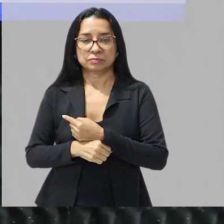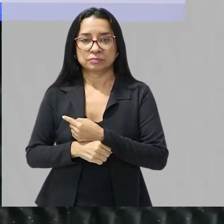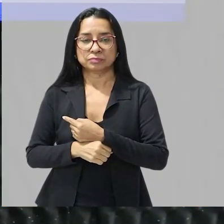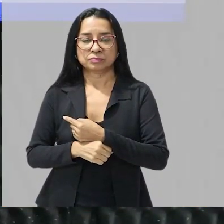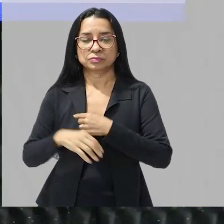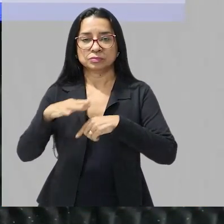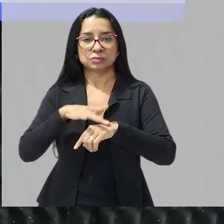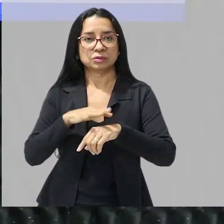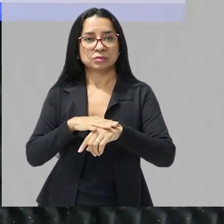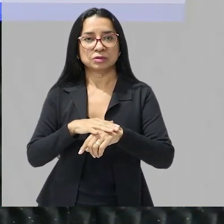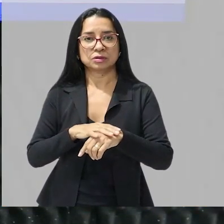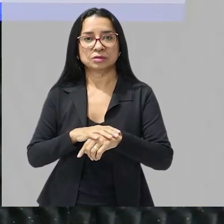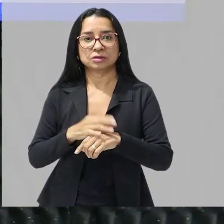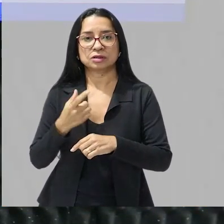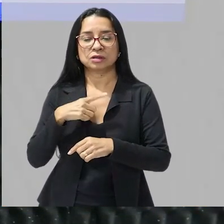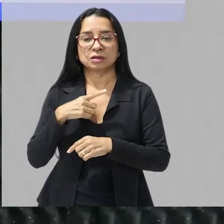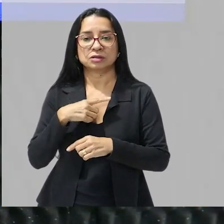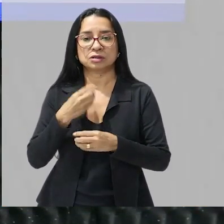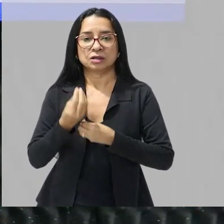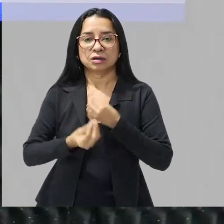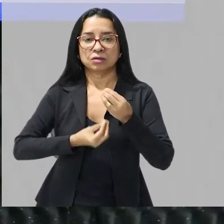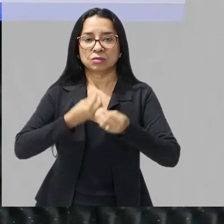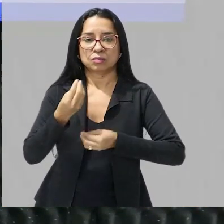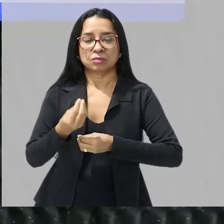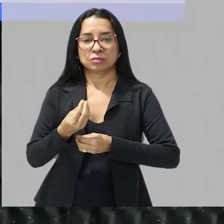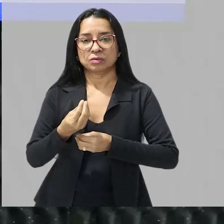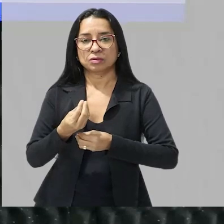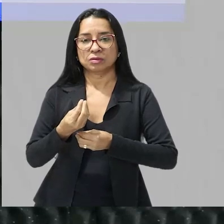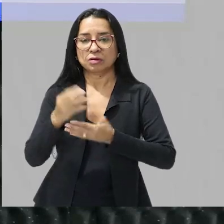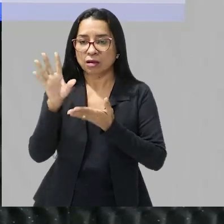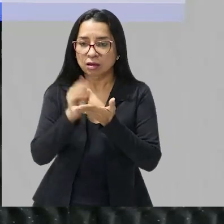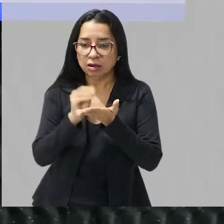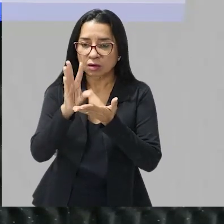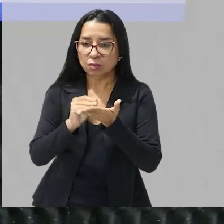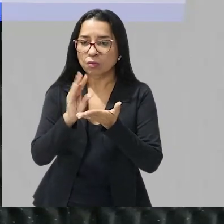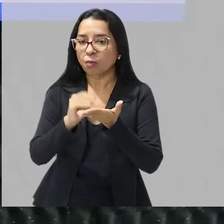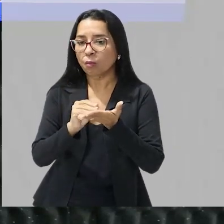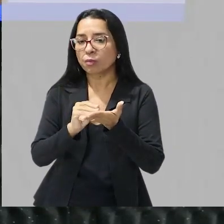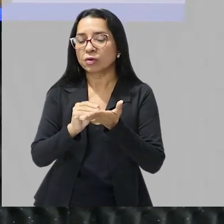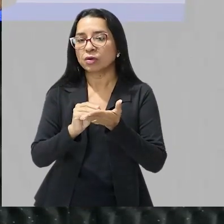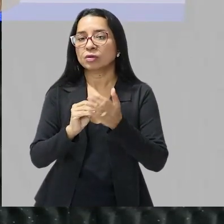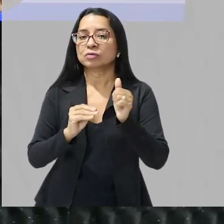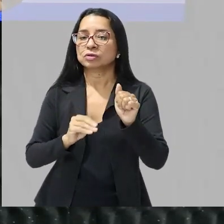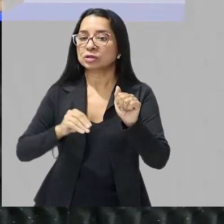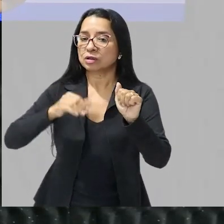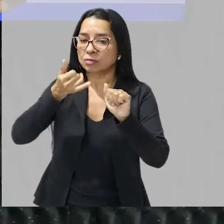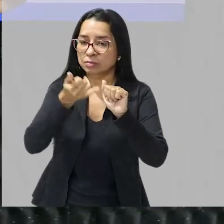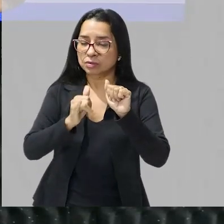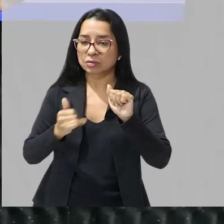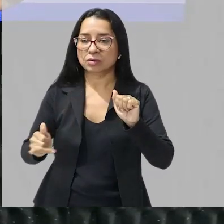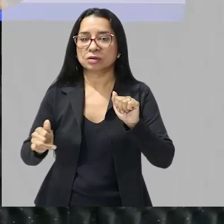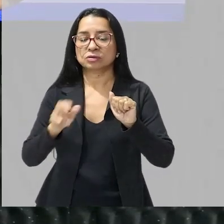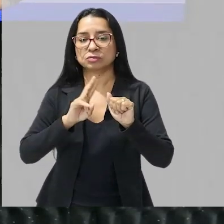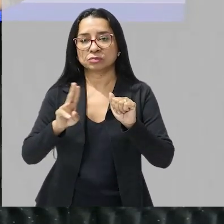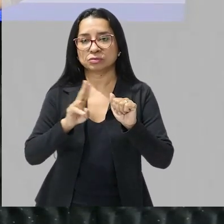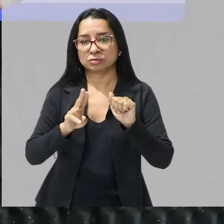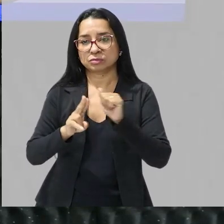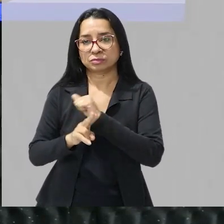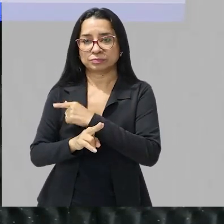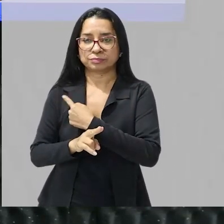doença que é provocada por exemplo pelo acúmulo de um aminoácido tá esse aminoácido aqui chamado de